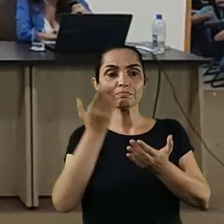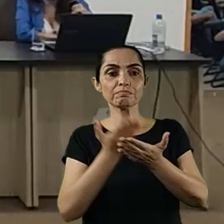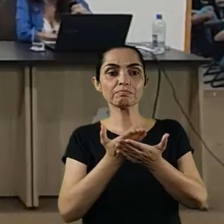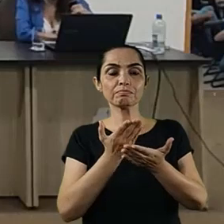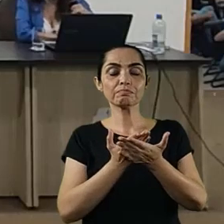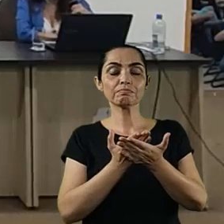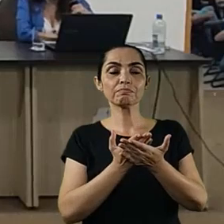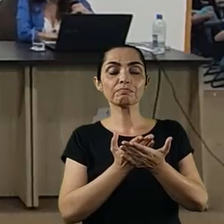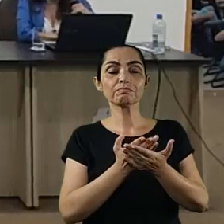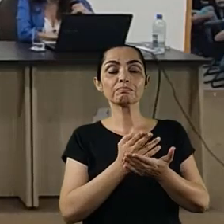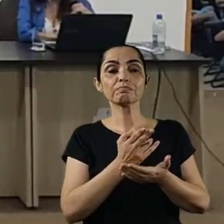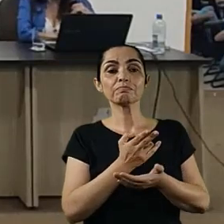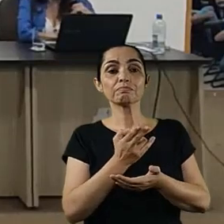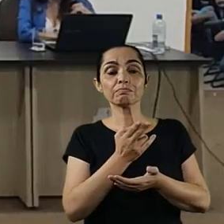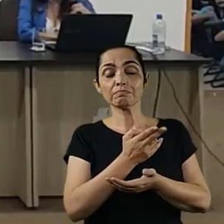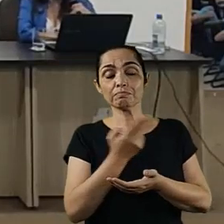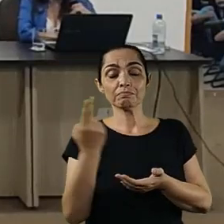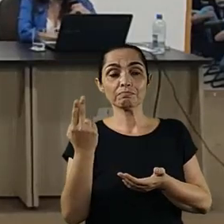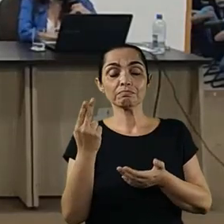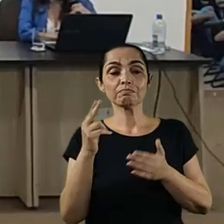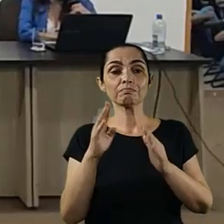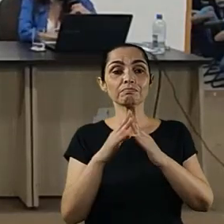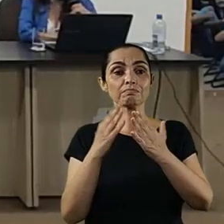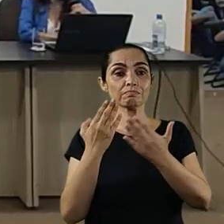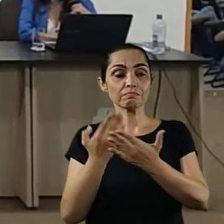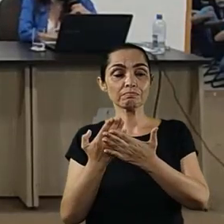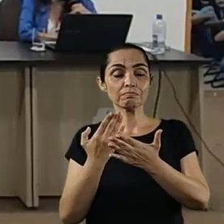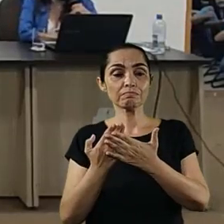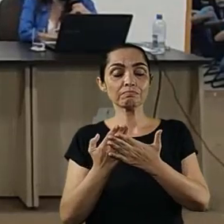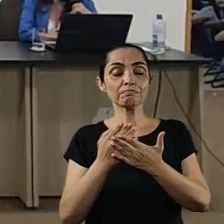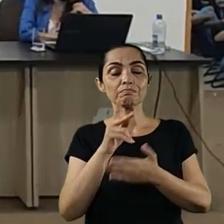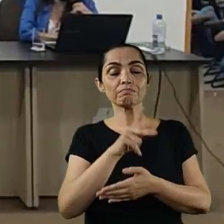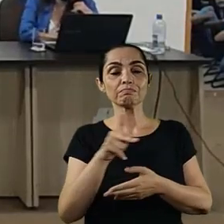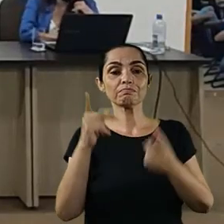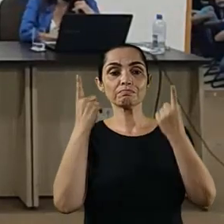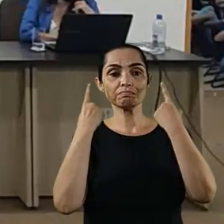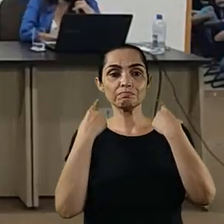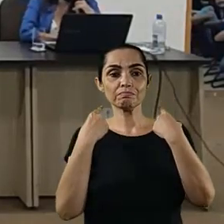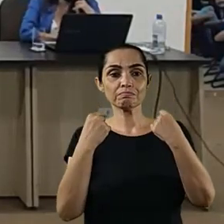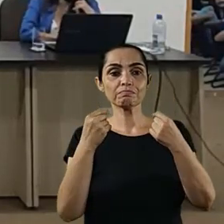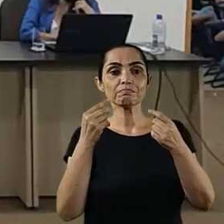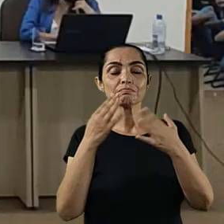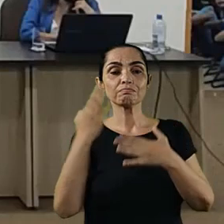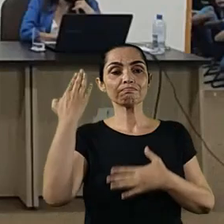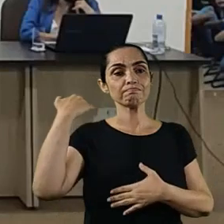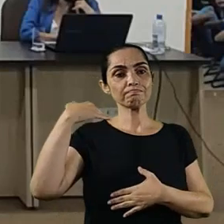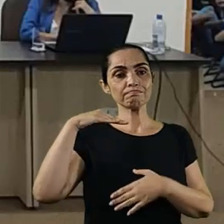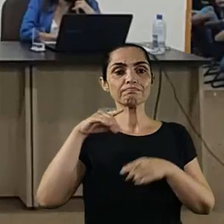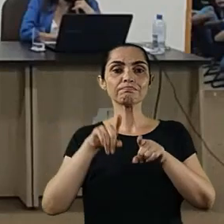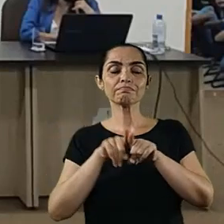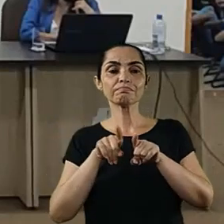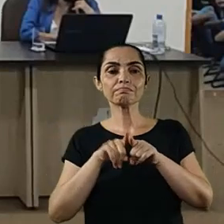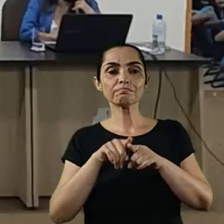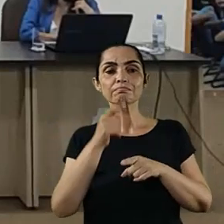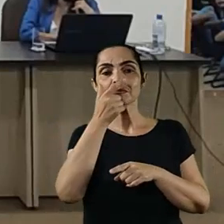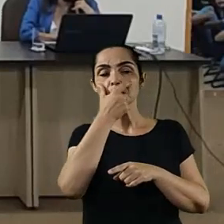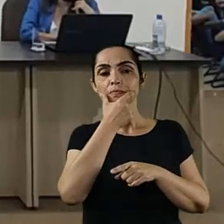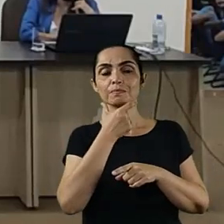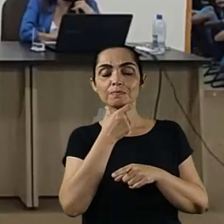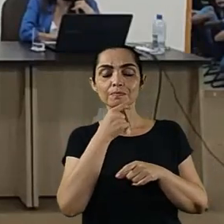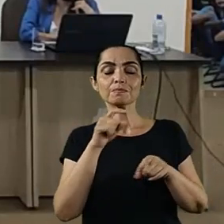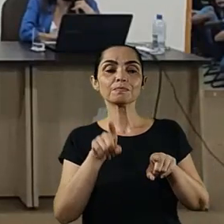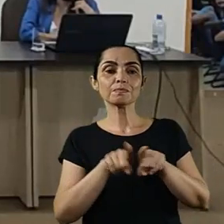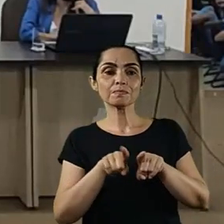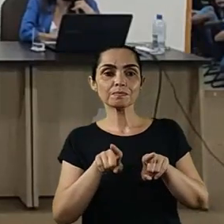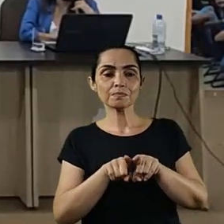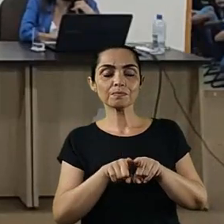Secretaria Municipal de Educação, na pessoa da professora Elza Fernandes, professora Soraya Inácio, do Superintendente de Gestão de Políticas